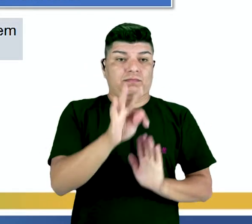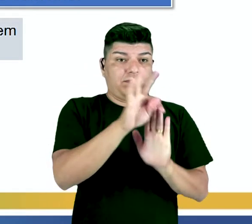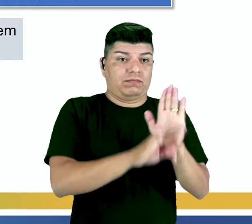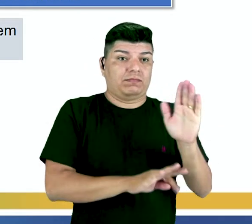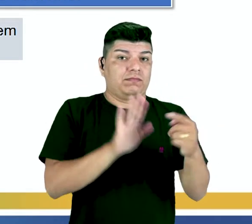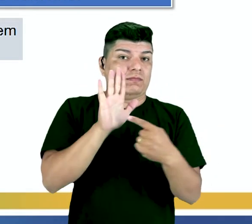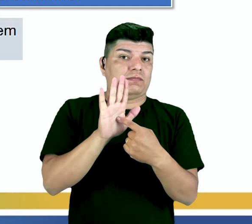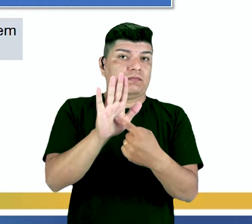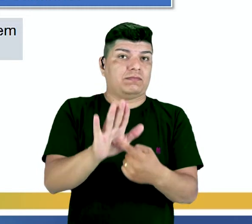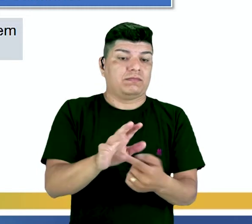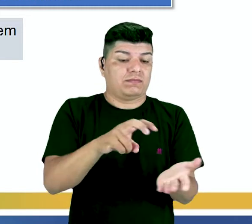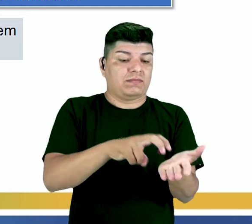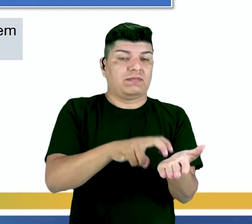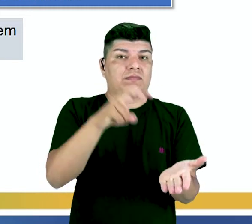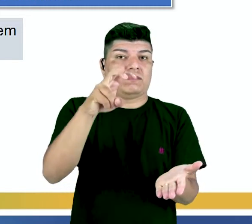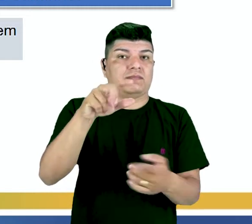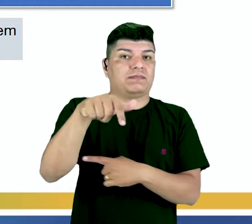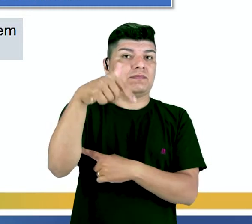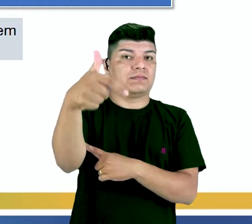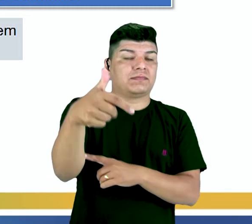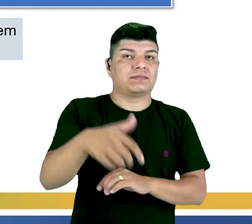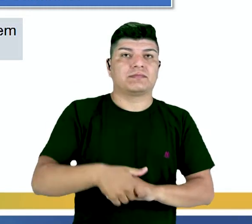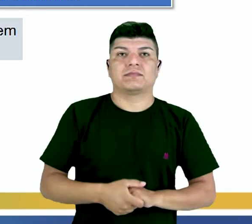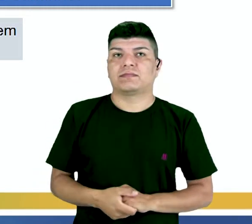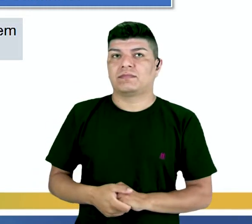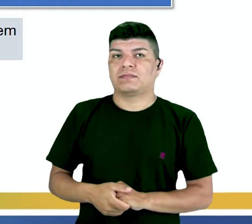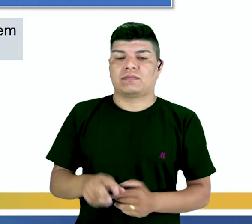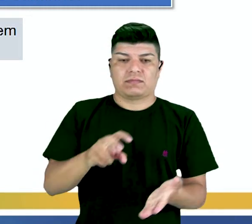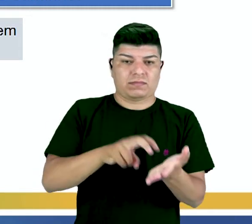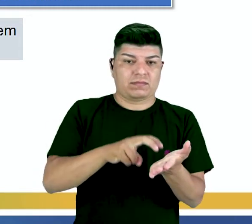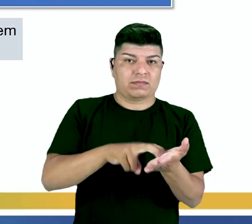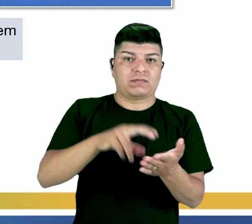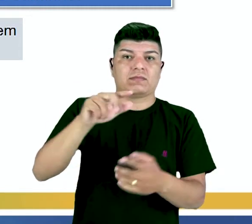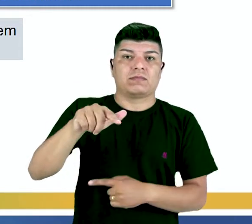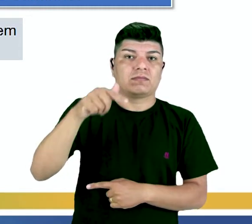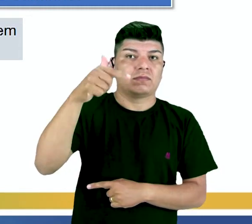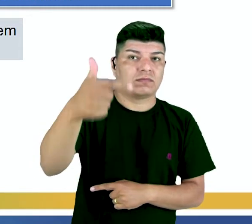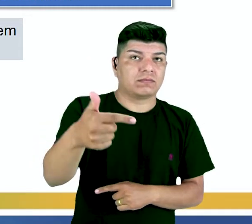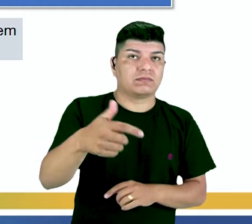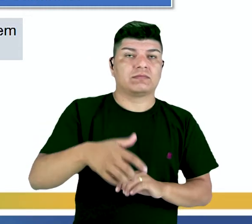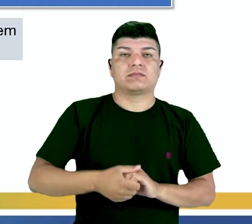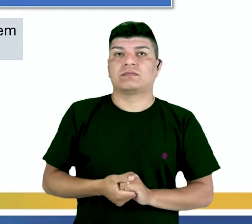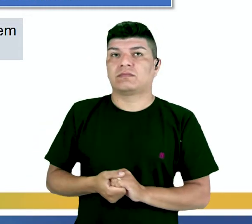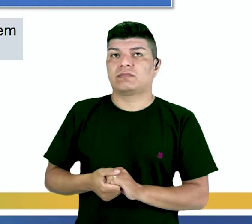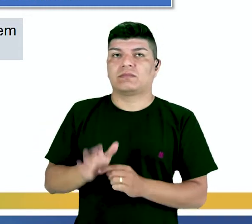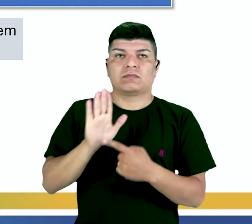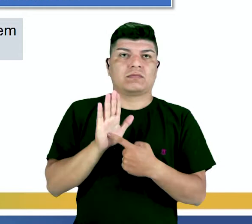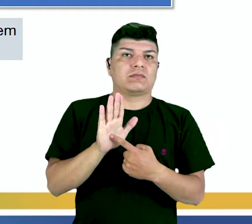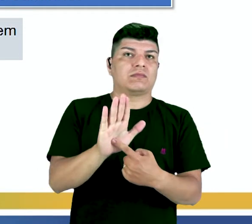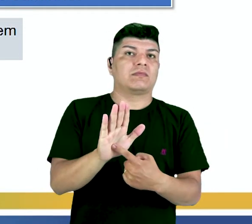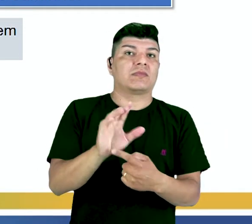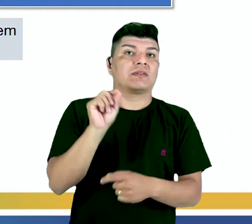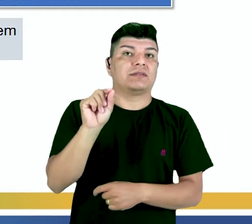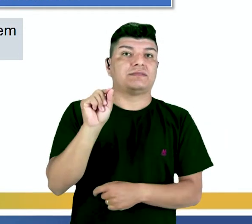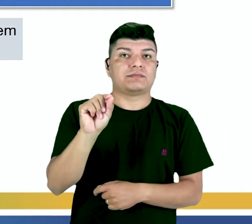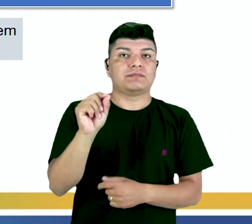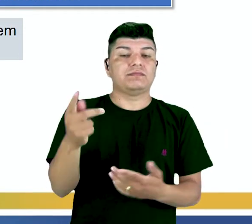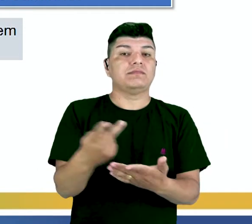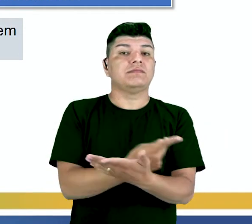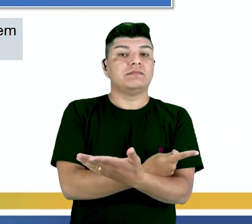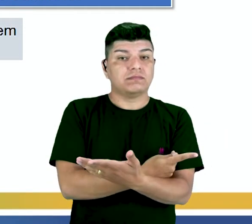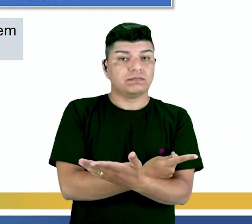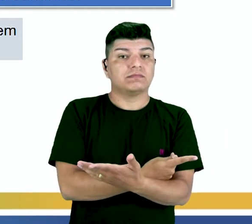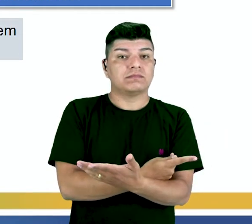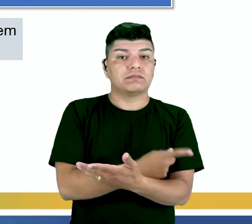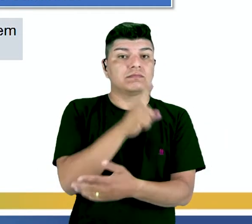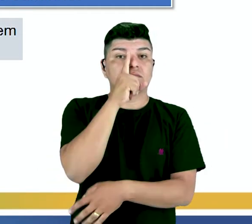expressão na manhã seguinte. Então, na manhã seguinte, demarca uma temporalidade da ação que seria executada pelos